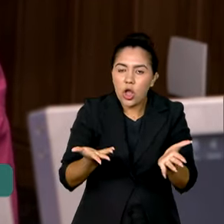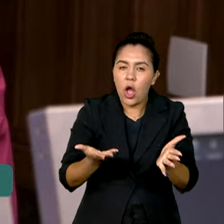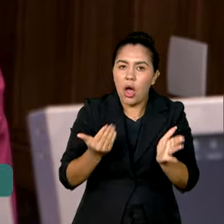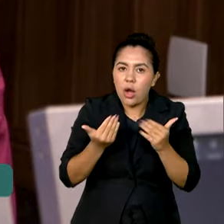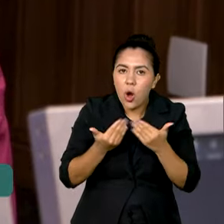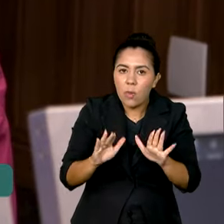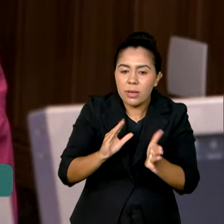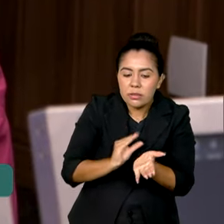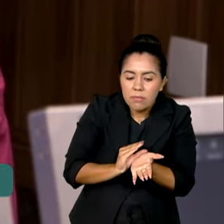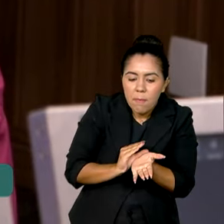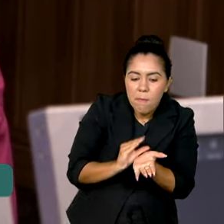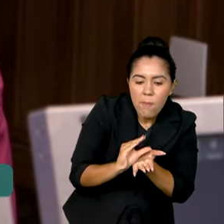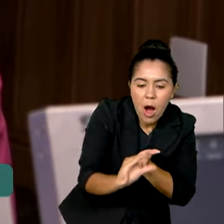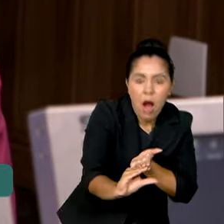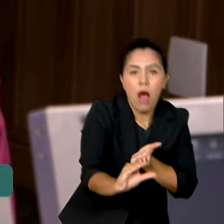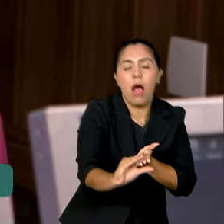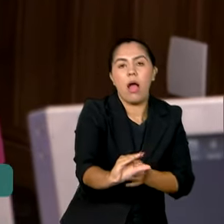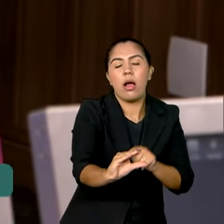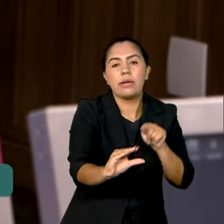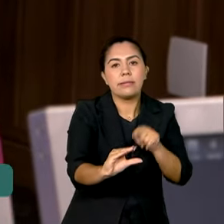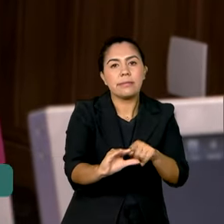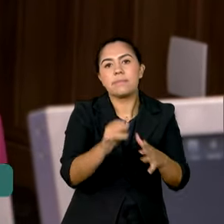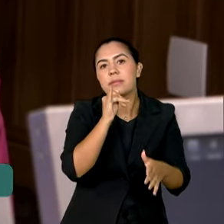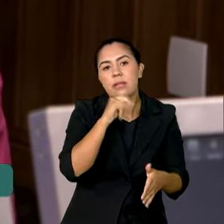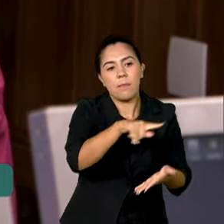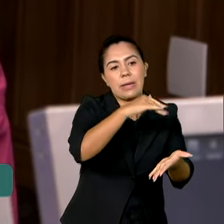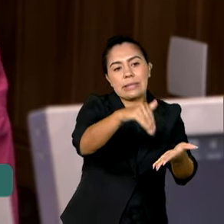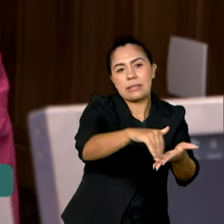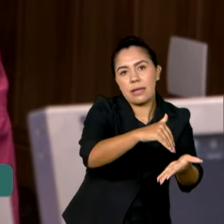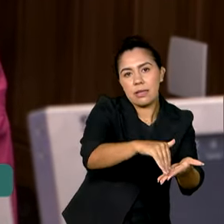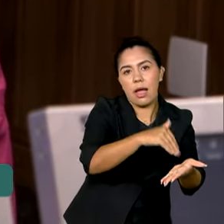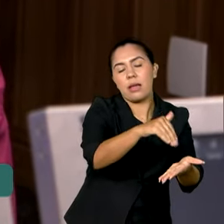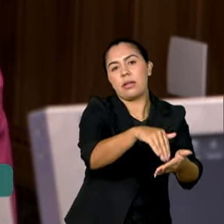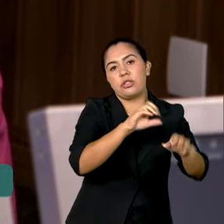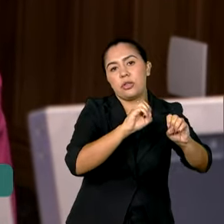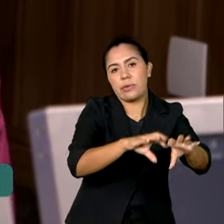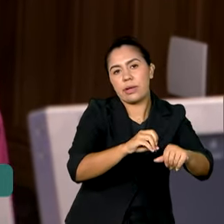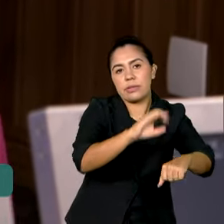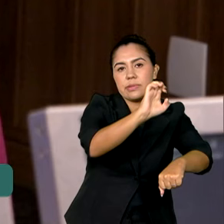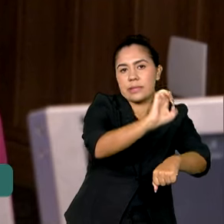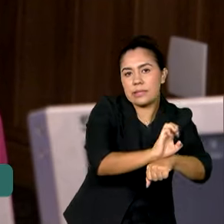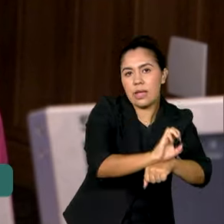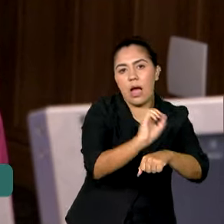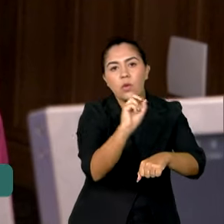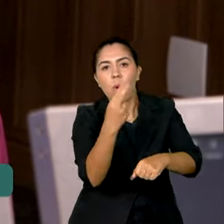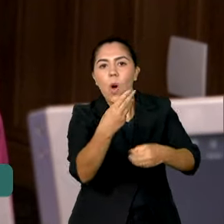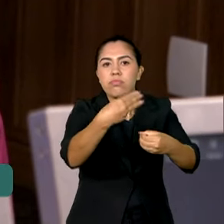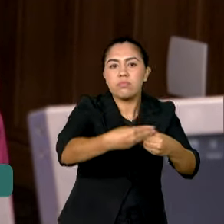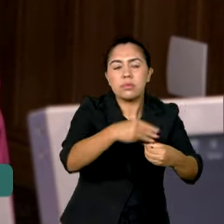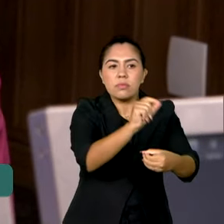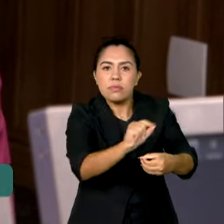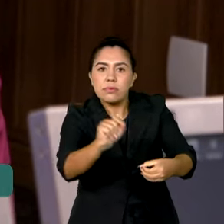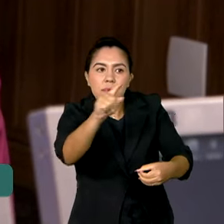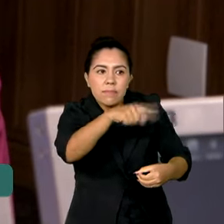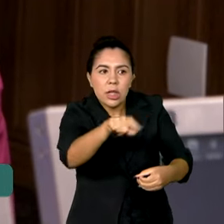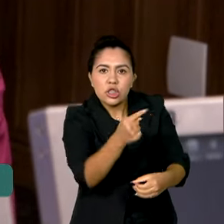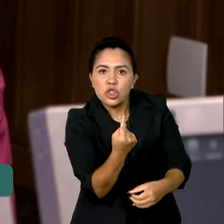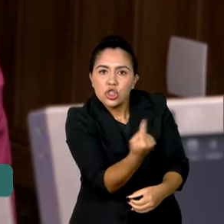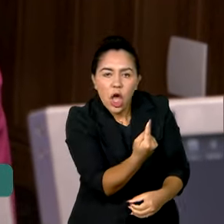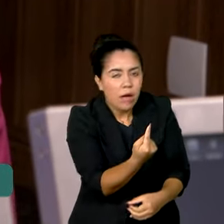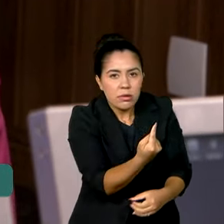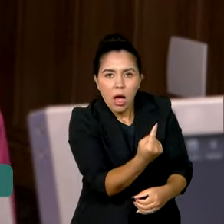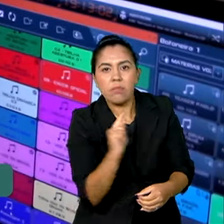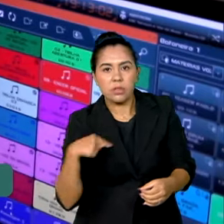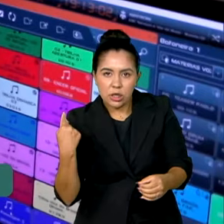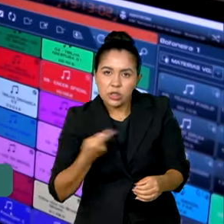fronteira que, às vezes, uma secretaria estadual, às vezes, mesmo uma prefeitura, não consegue fazer sozinha. Então, o governo